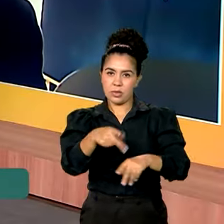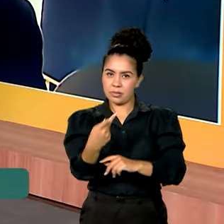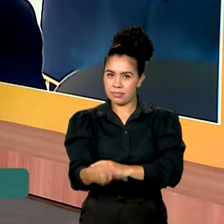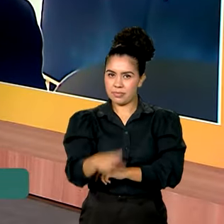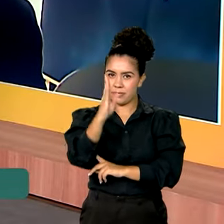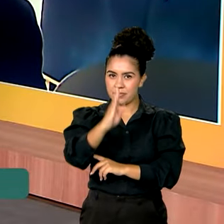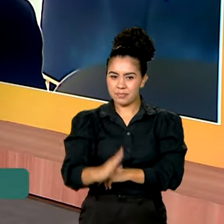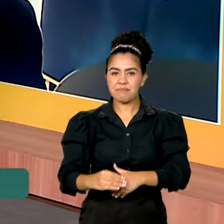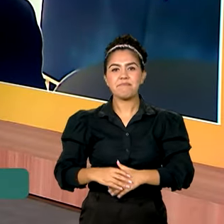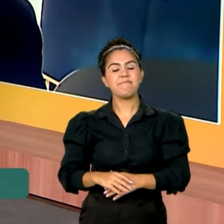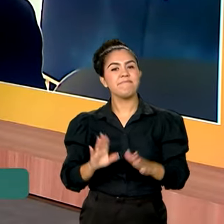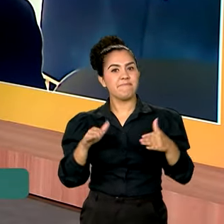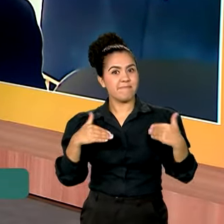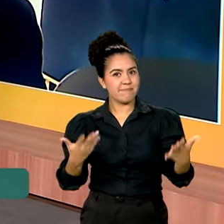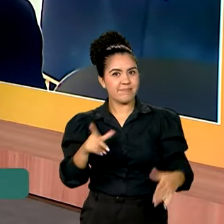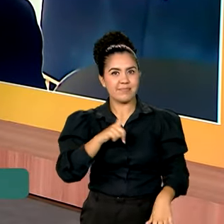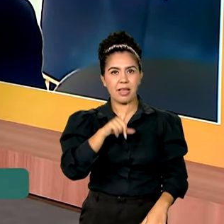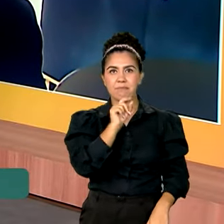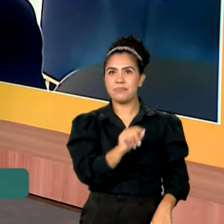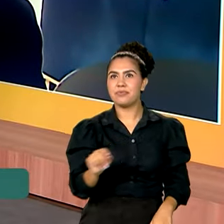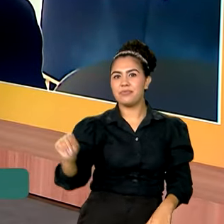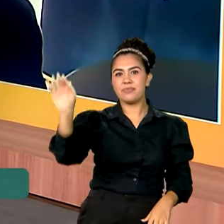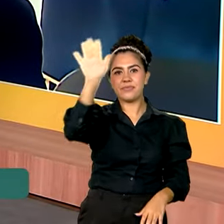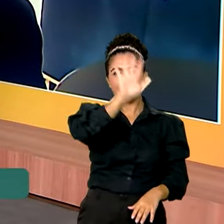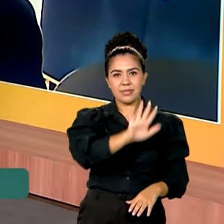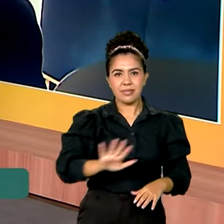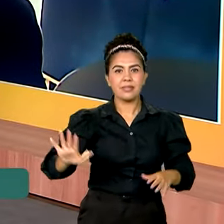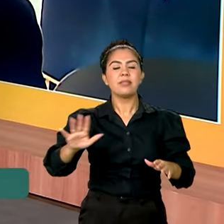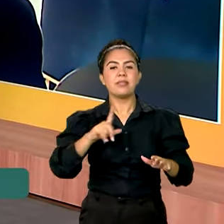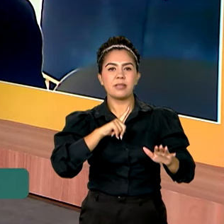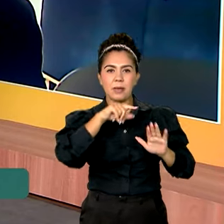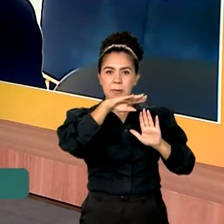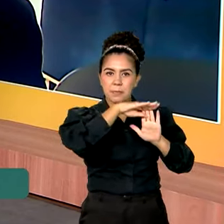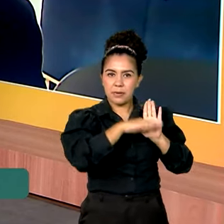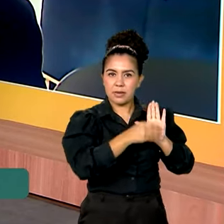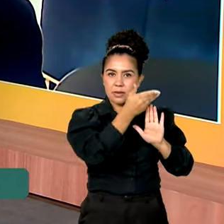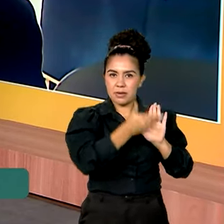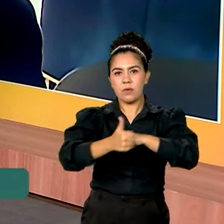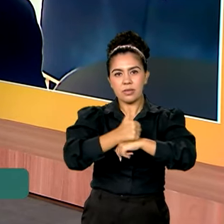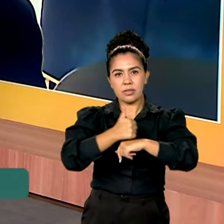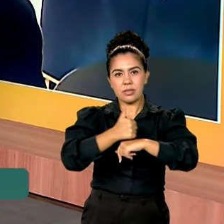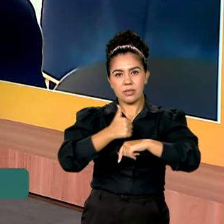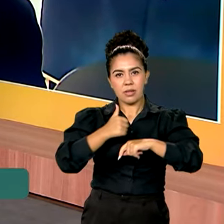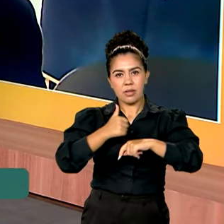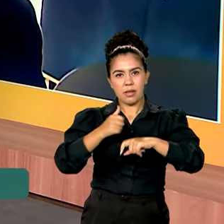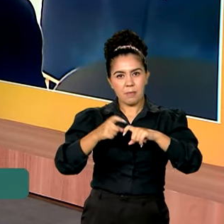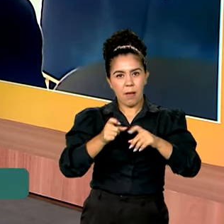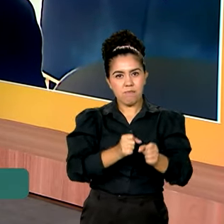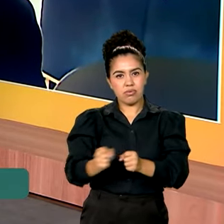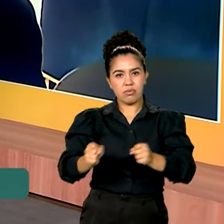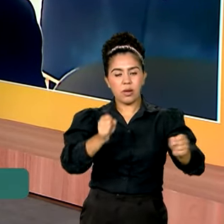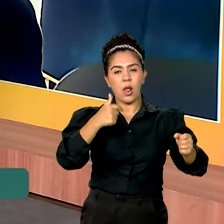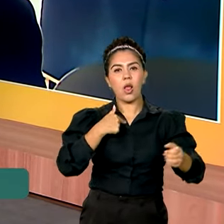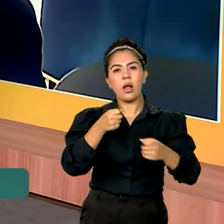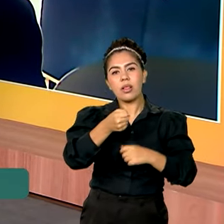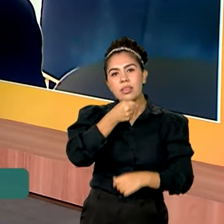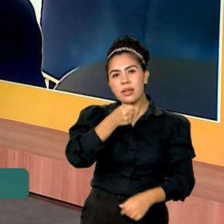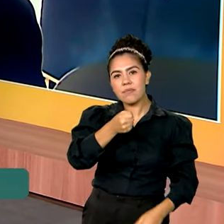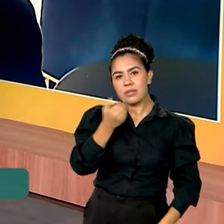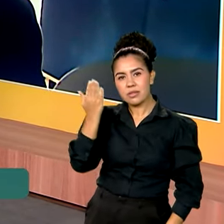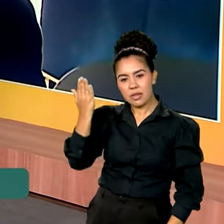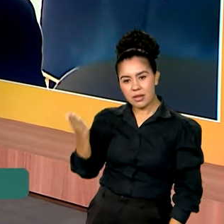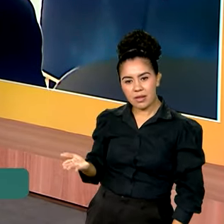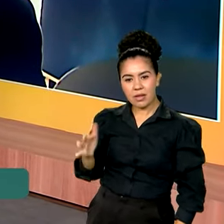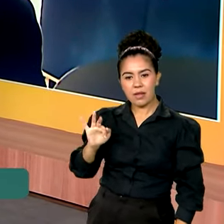isso, mais médicos em todos os cantos e médicos capacitados. Eu entrevistei Felipe Proen, secretário de Atenção Primária